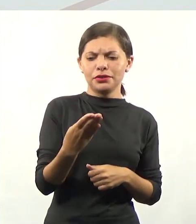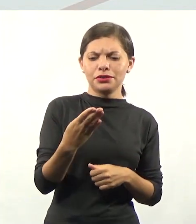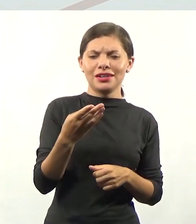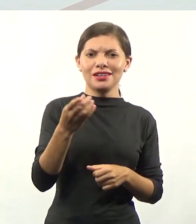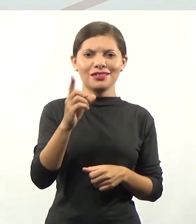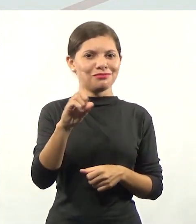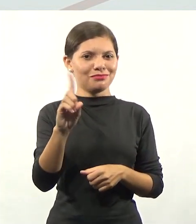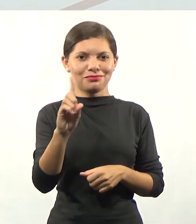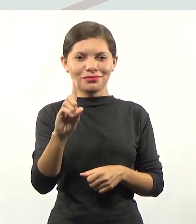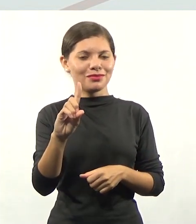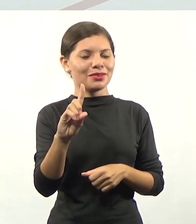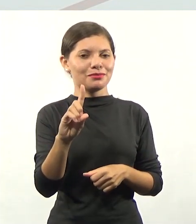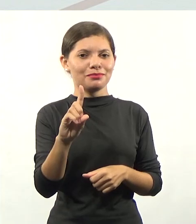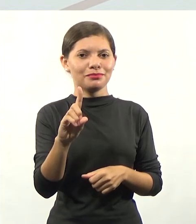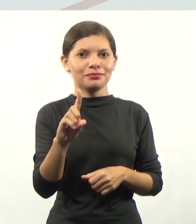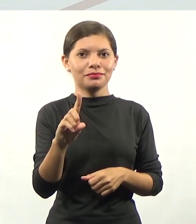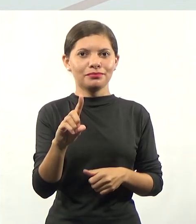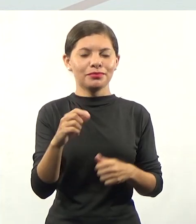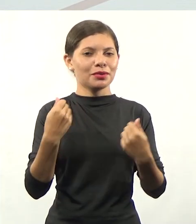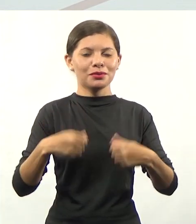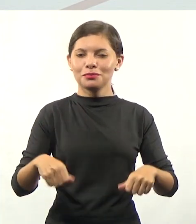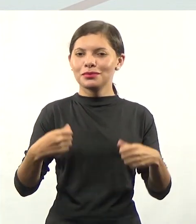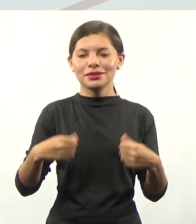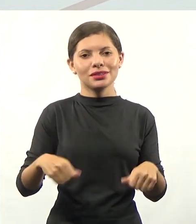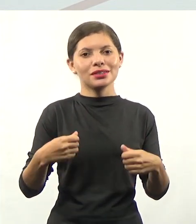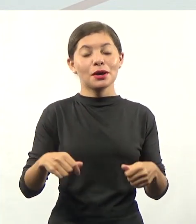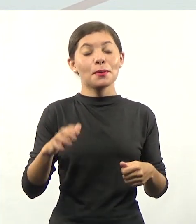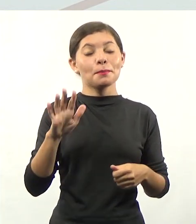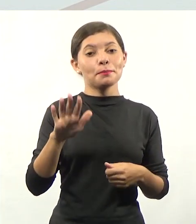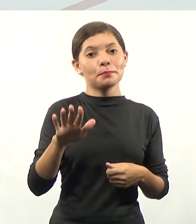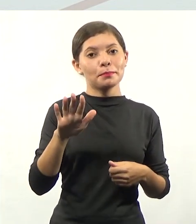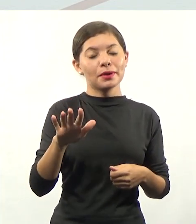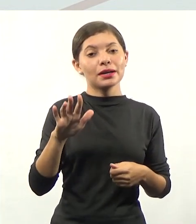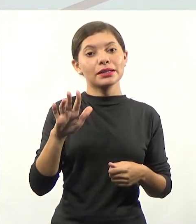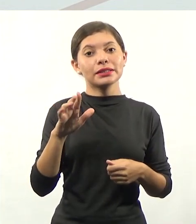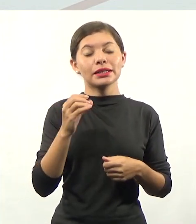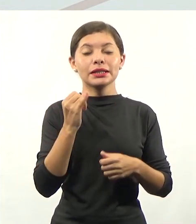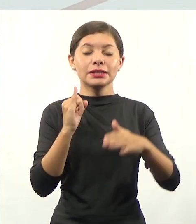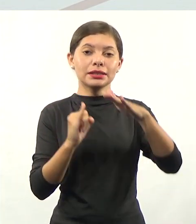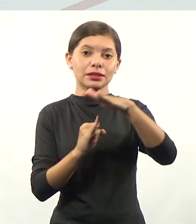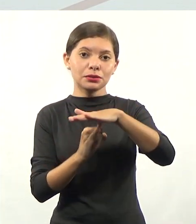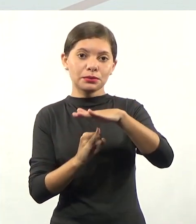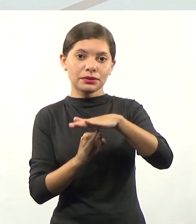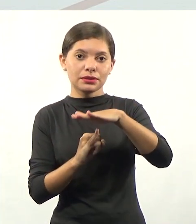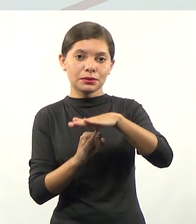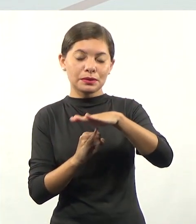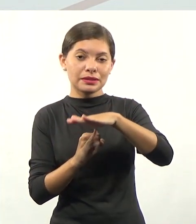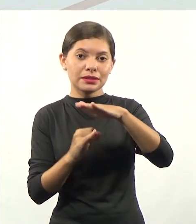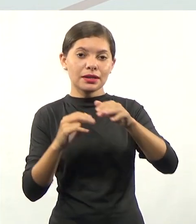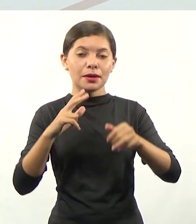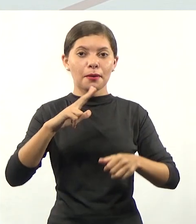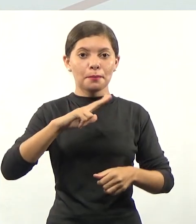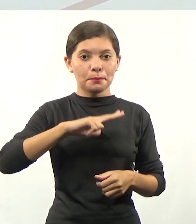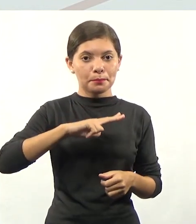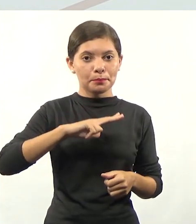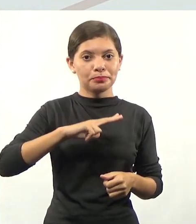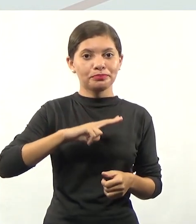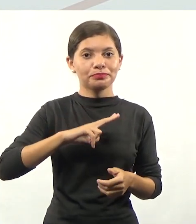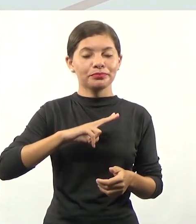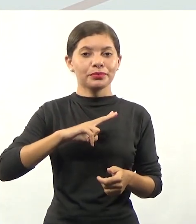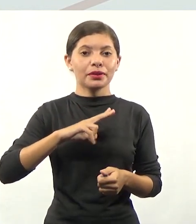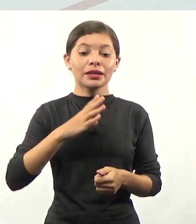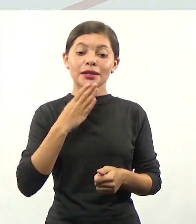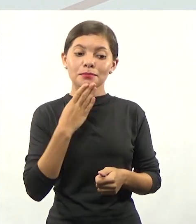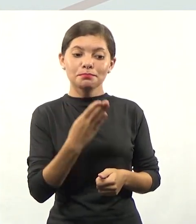Mas, as instituições privadas, elas dependem do pedido de autorização para abrir um